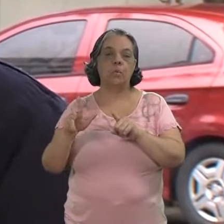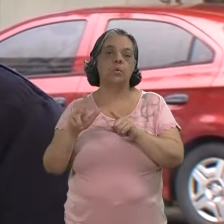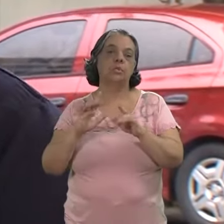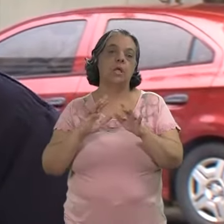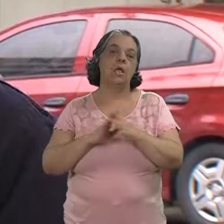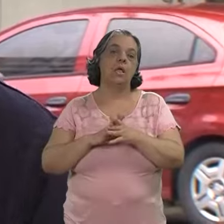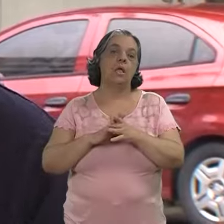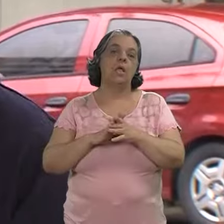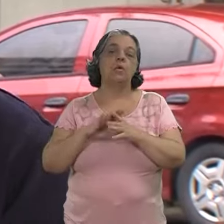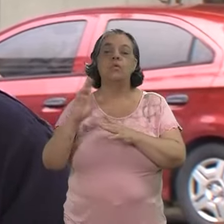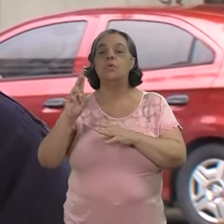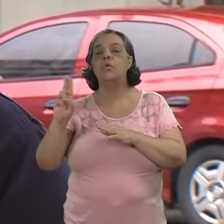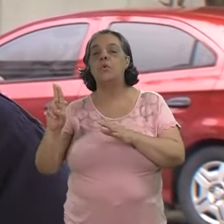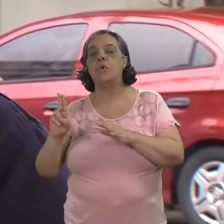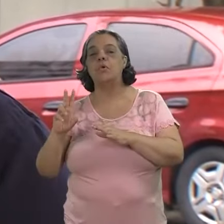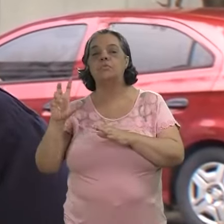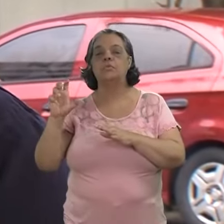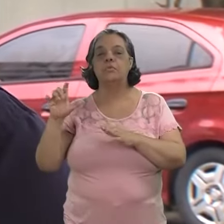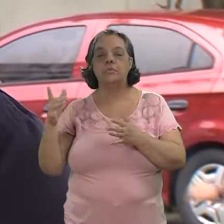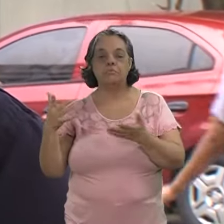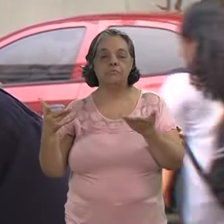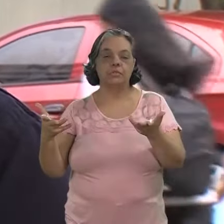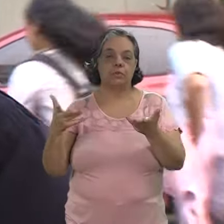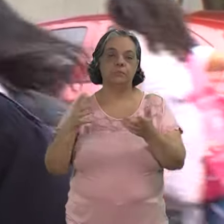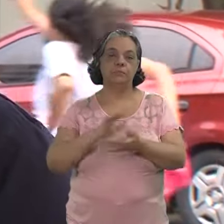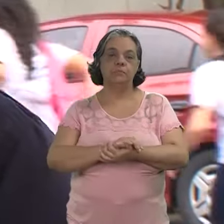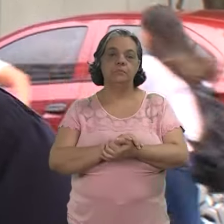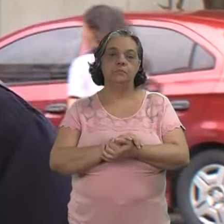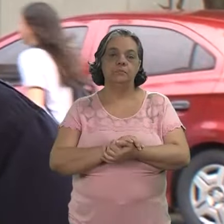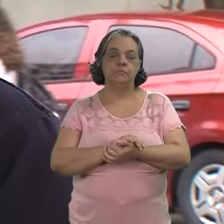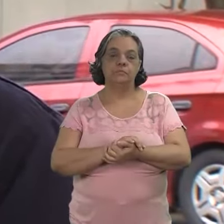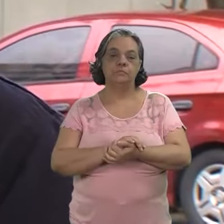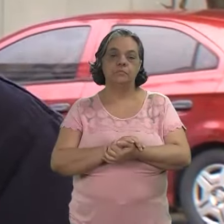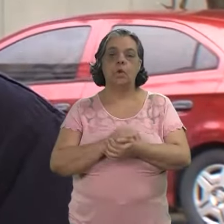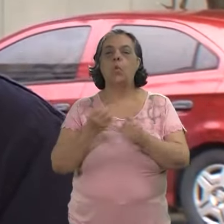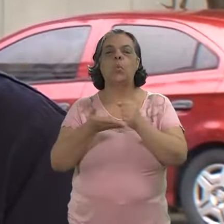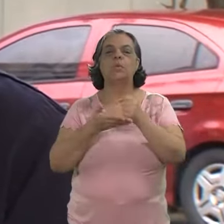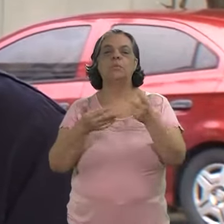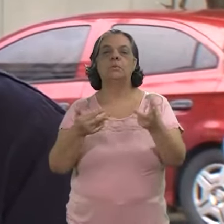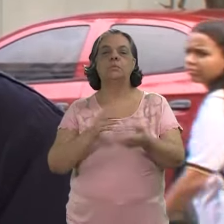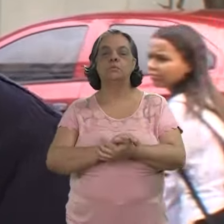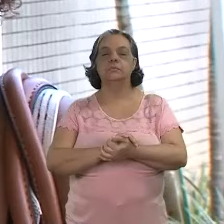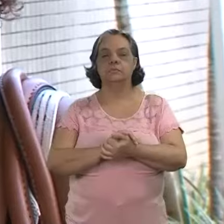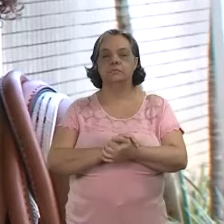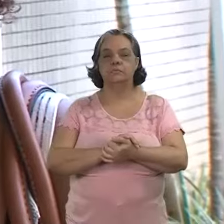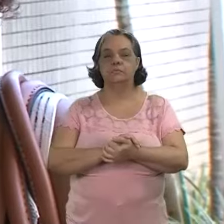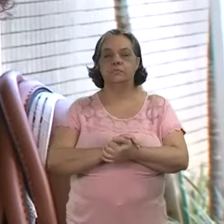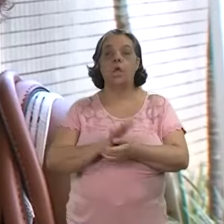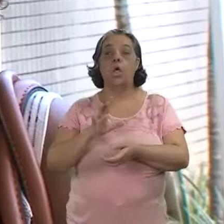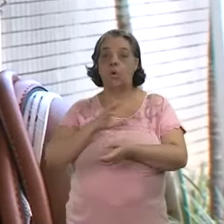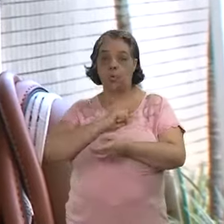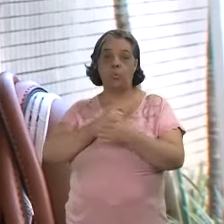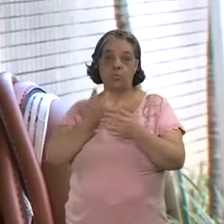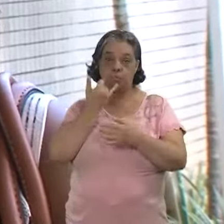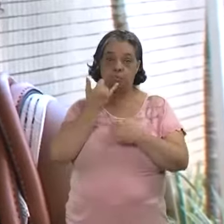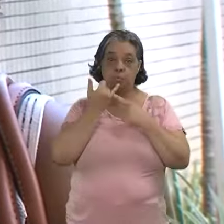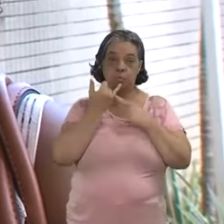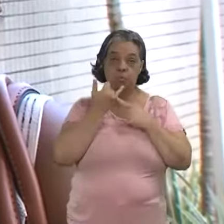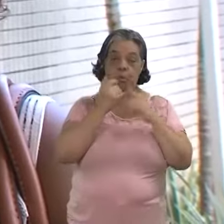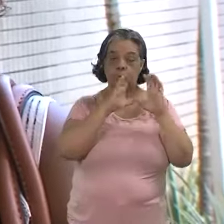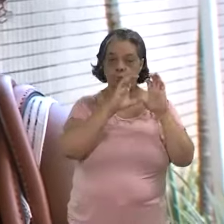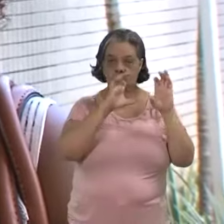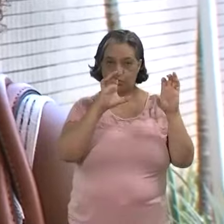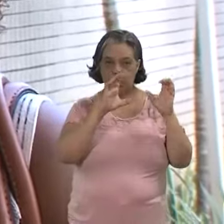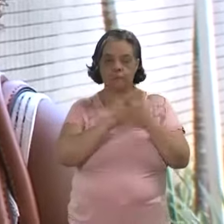outras redes sociais que não sei se posso dizer o nome também, Instagram, enfim, coisas básicas. Eu guardo no